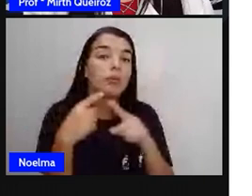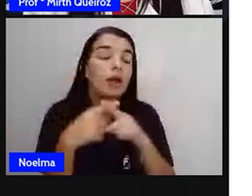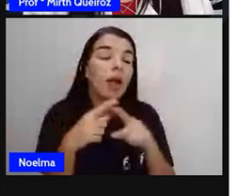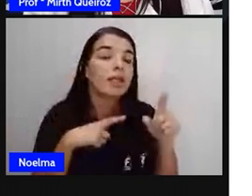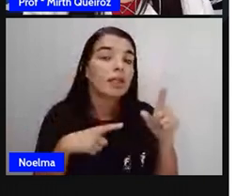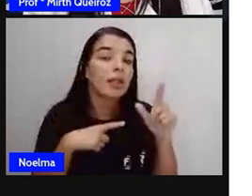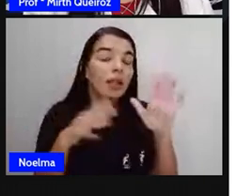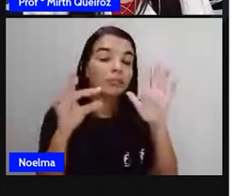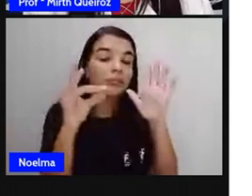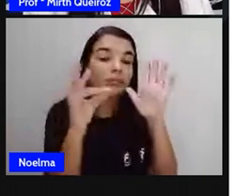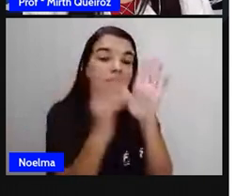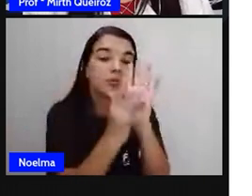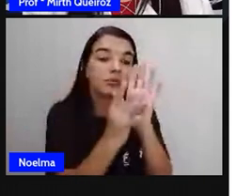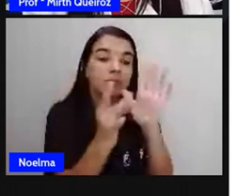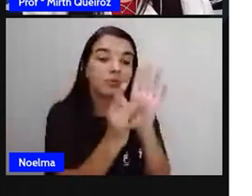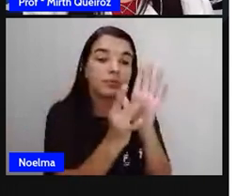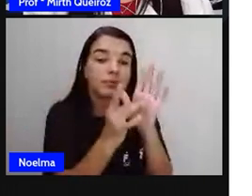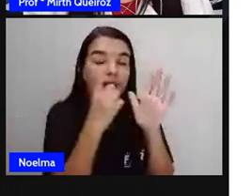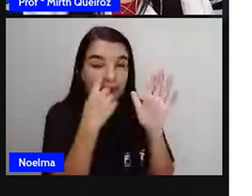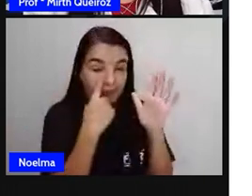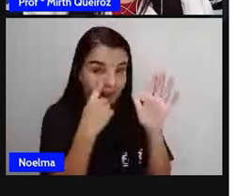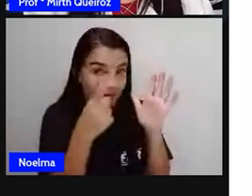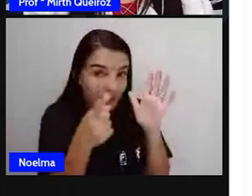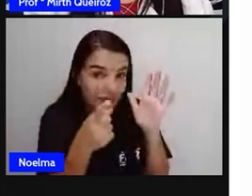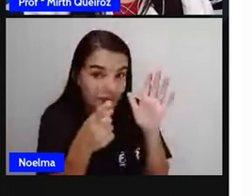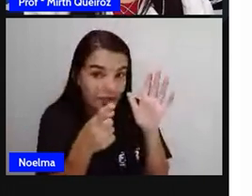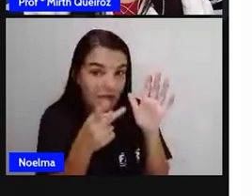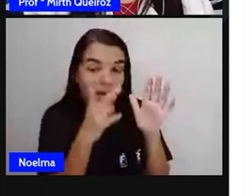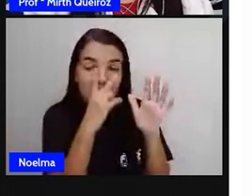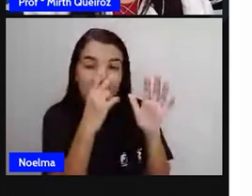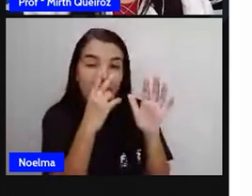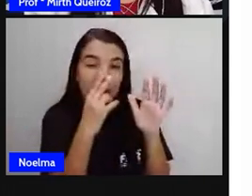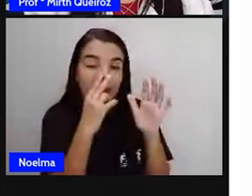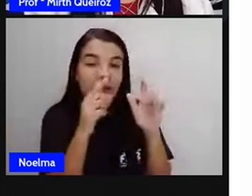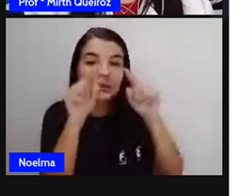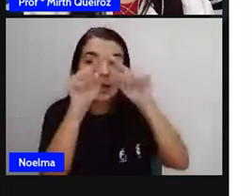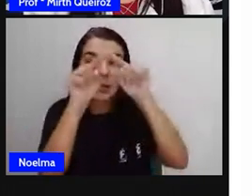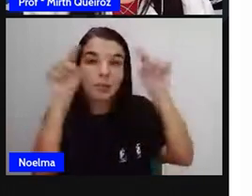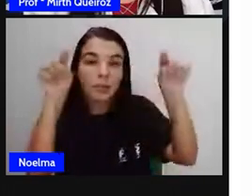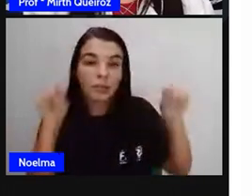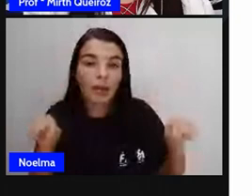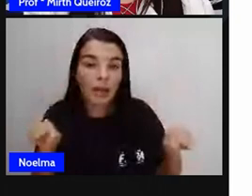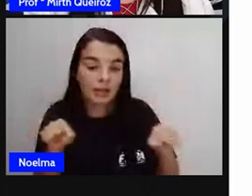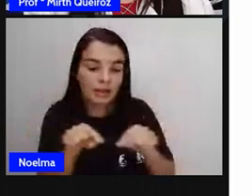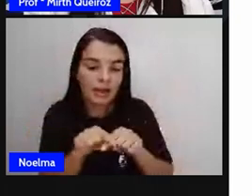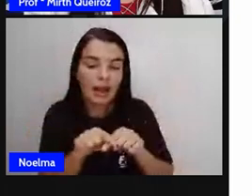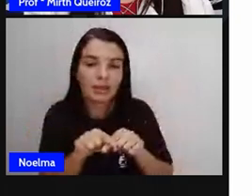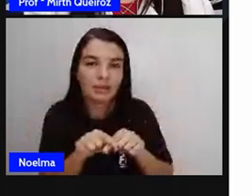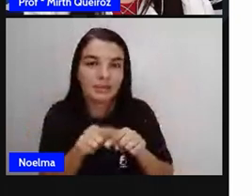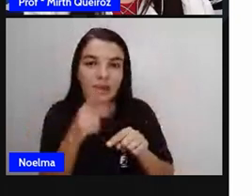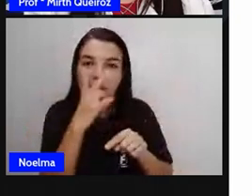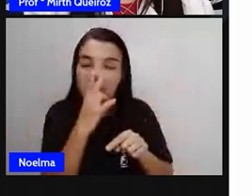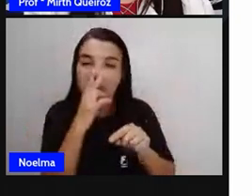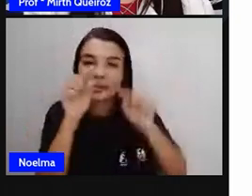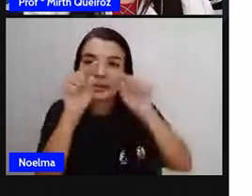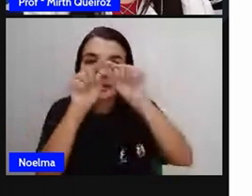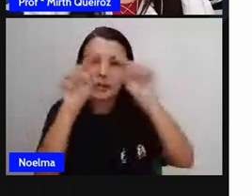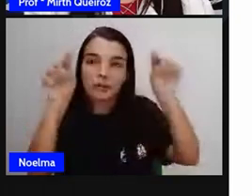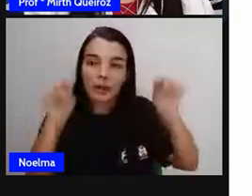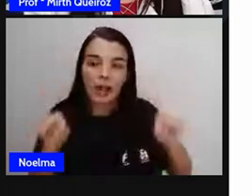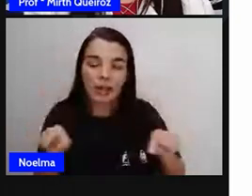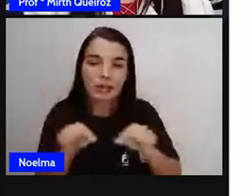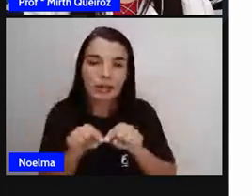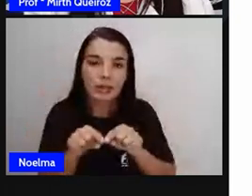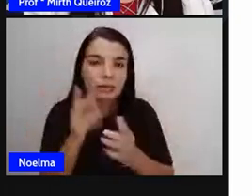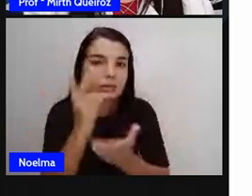de forma reta, né? Como se fosse a pontinha de um quadrado, ó. Aqui, ó, o lado de um quadrado. Pegando aí